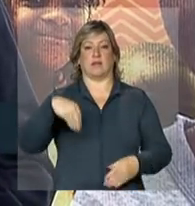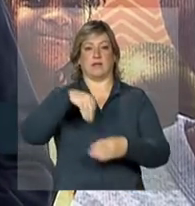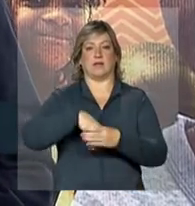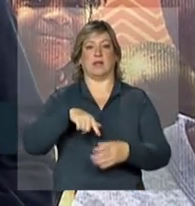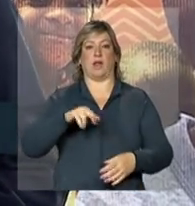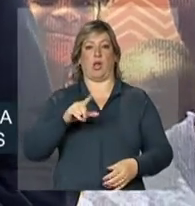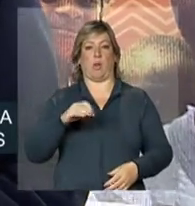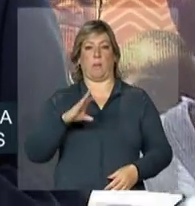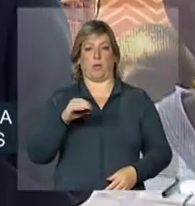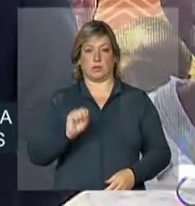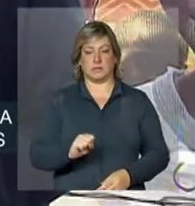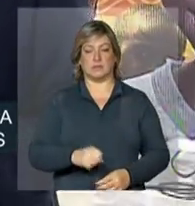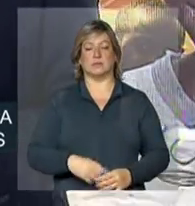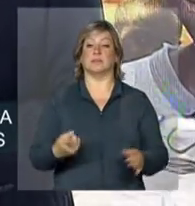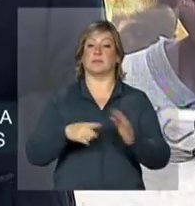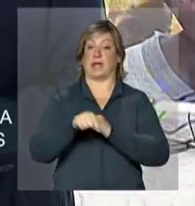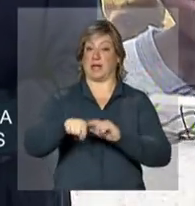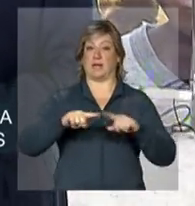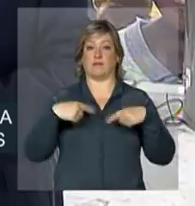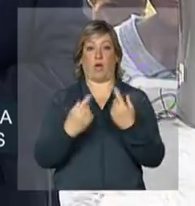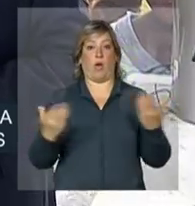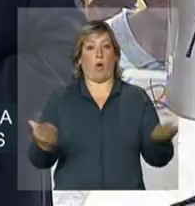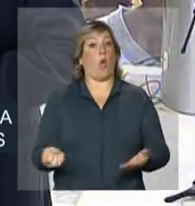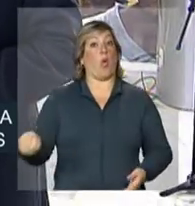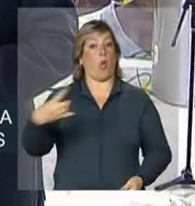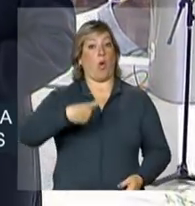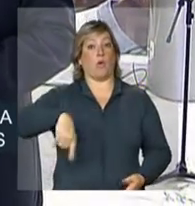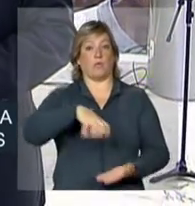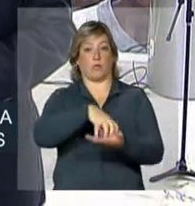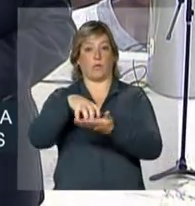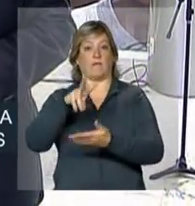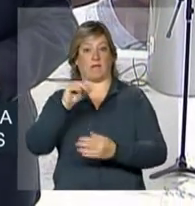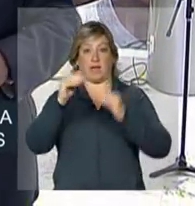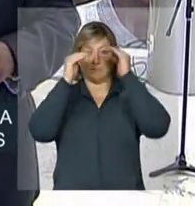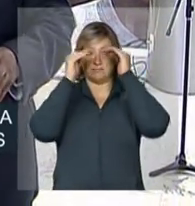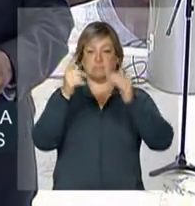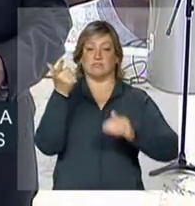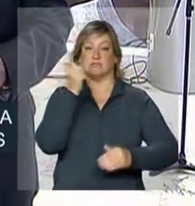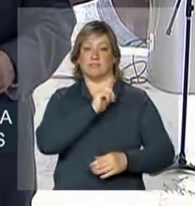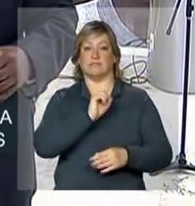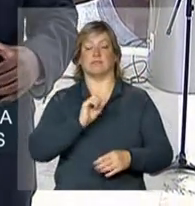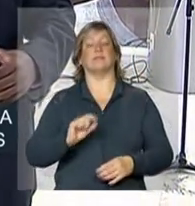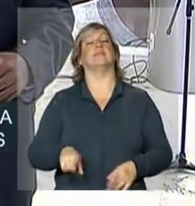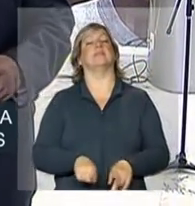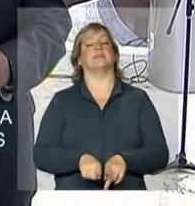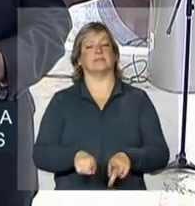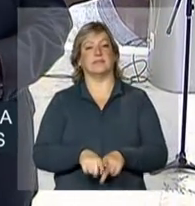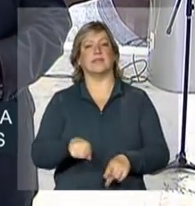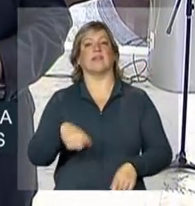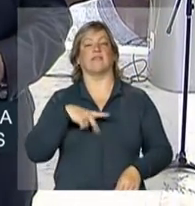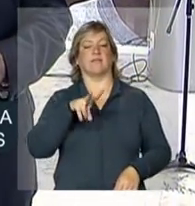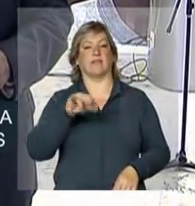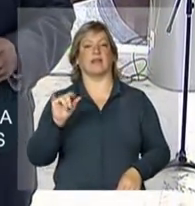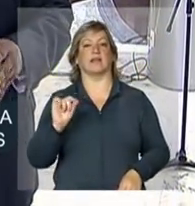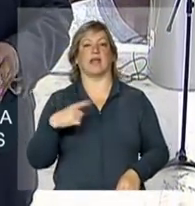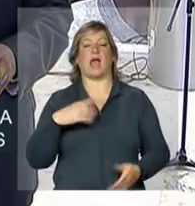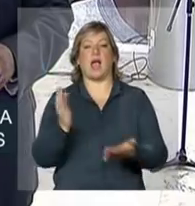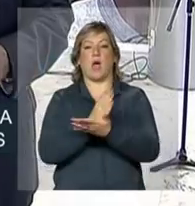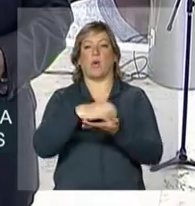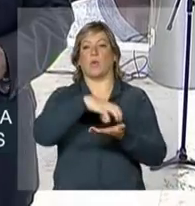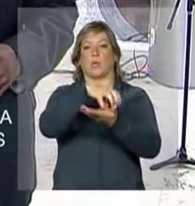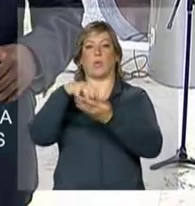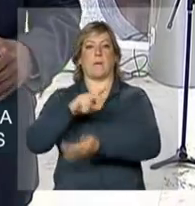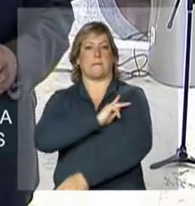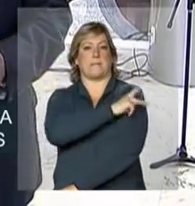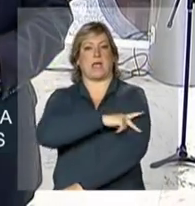quilombos. E hoje, aqui no evento, novas comunidades vão ser reconhecidas? Isso. Nós estamos reconhecendo algumas comunidades do estado do